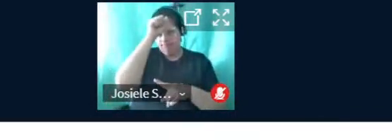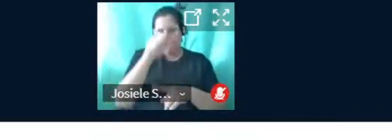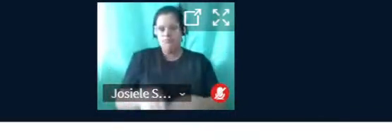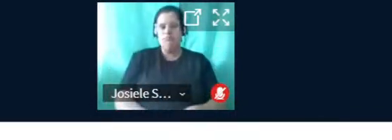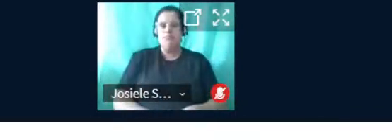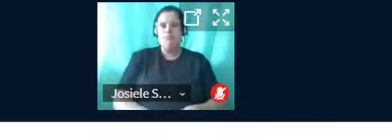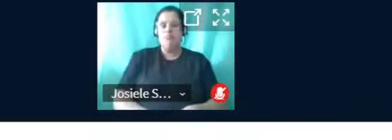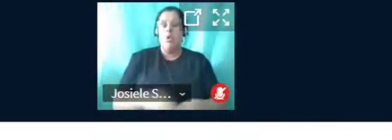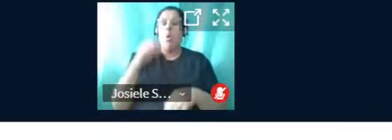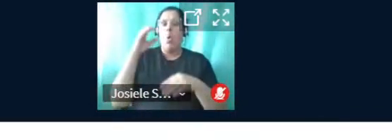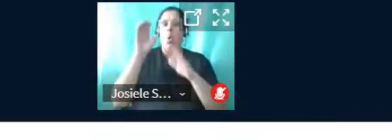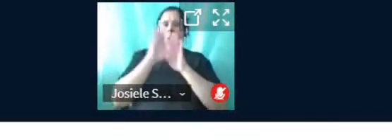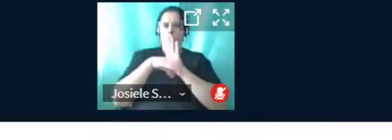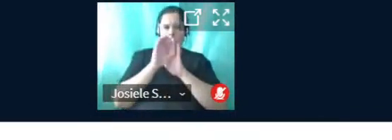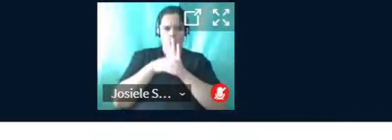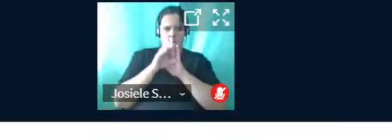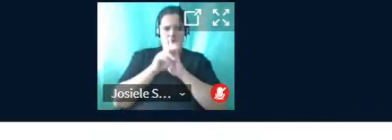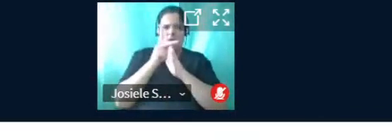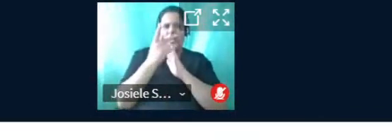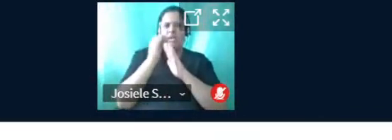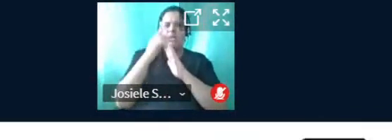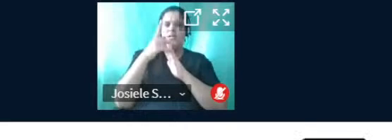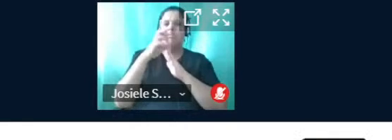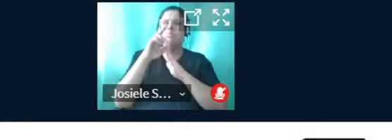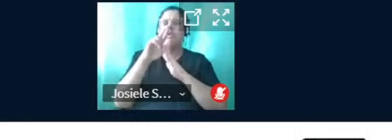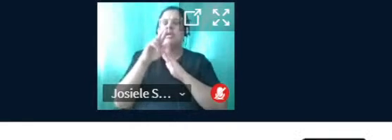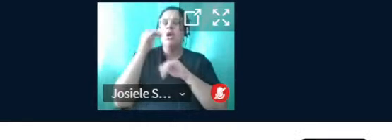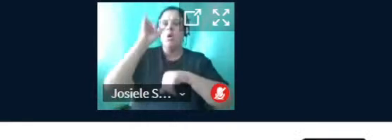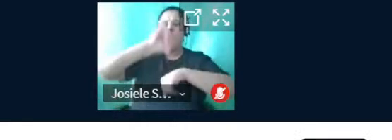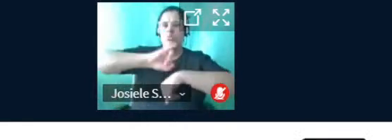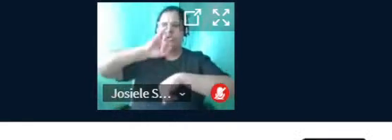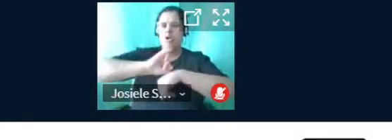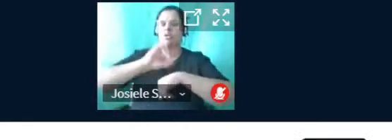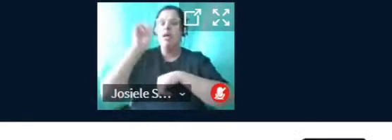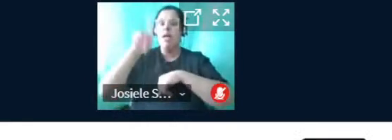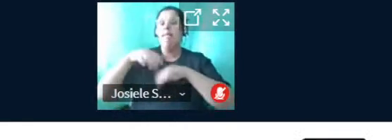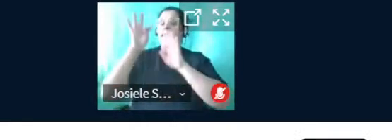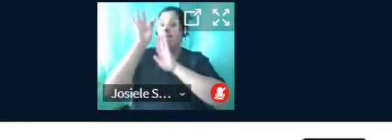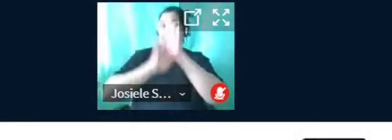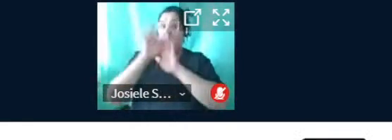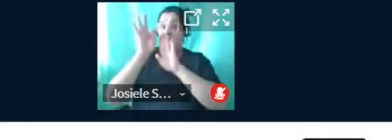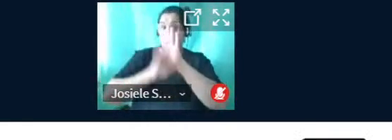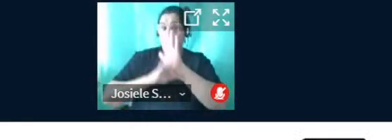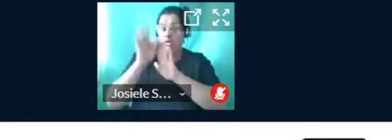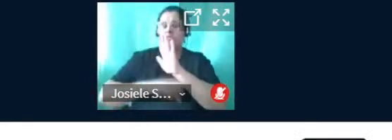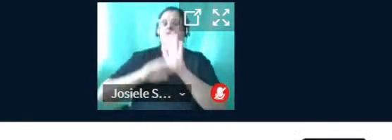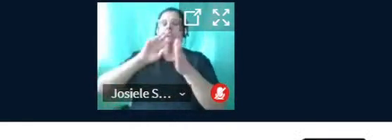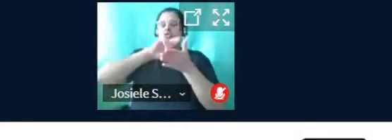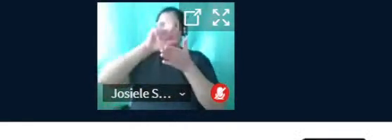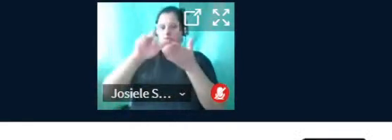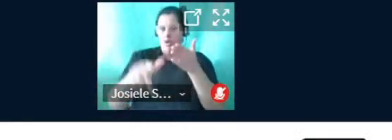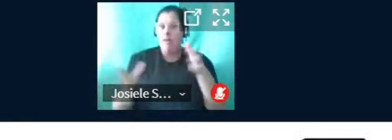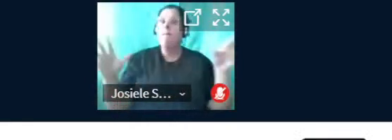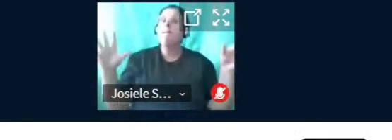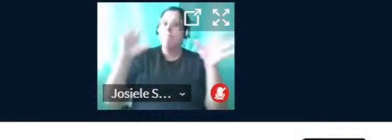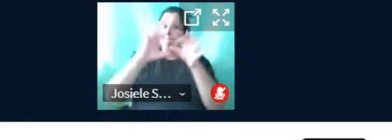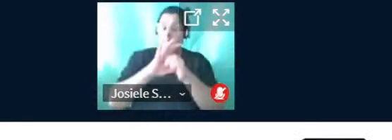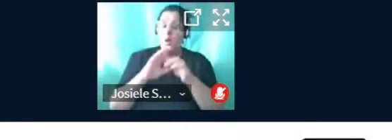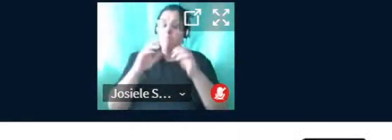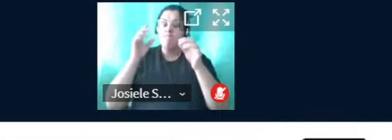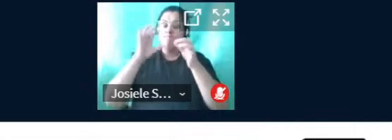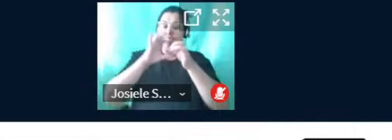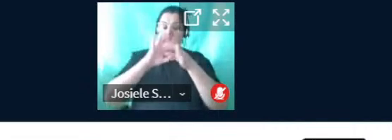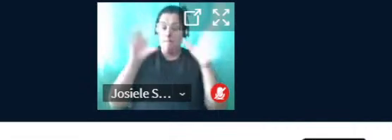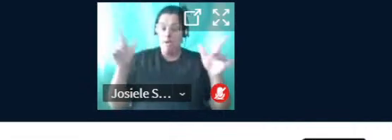O conceito de hiperobjeto faz referência ao conceito de hipertextos. são vários textos interligados para oferecer mais possibilidades de